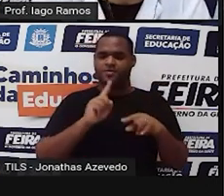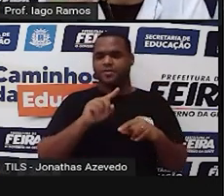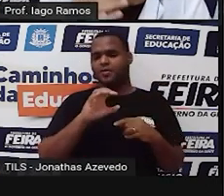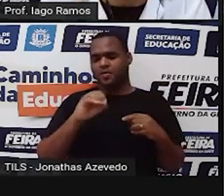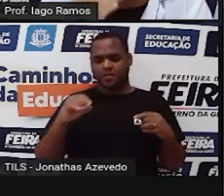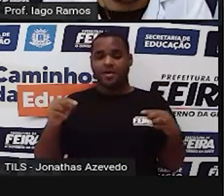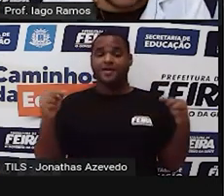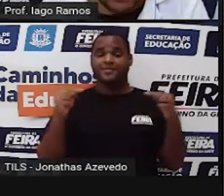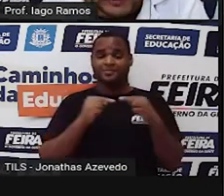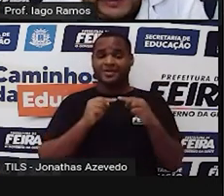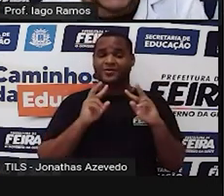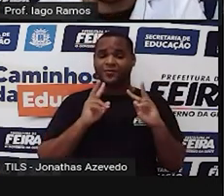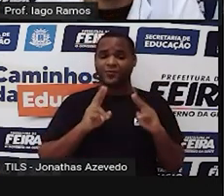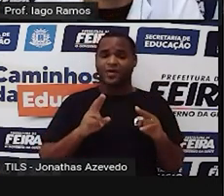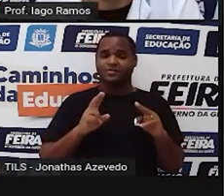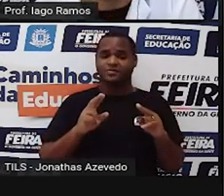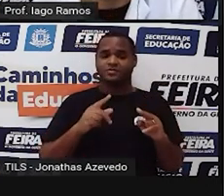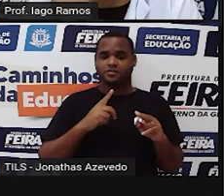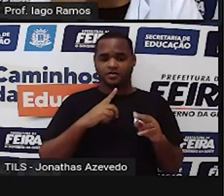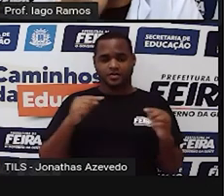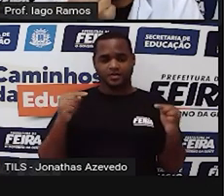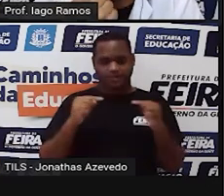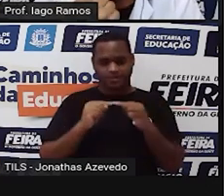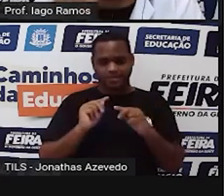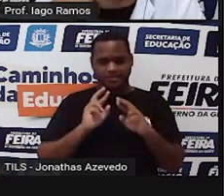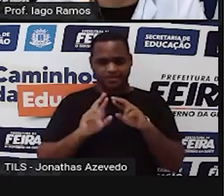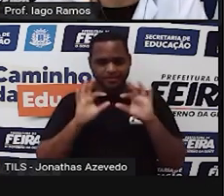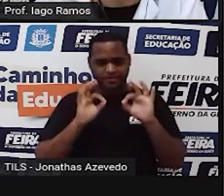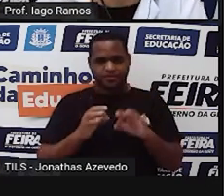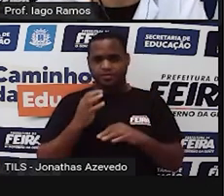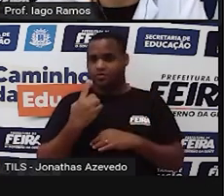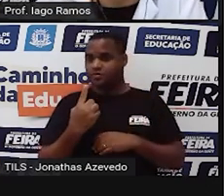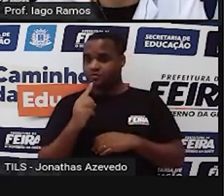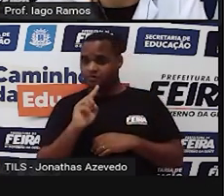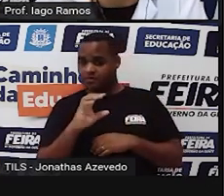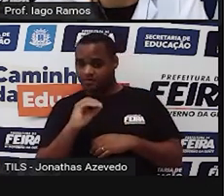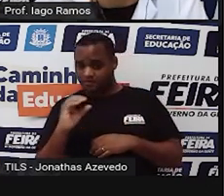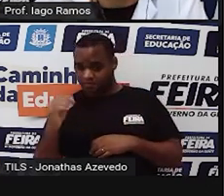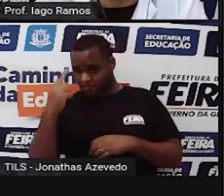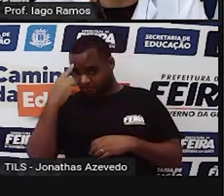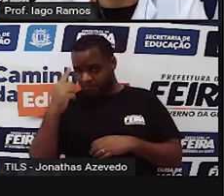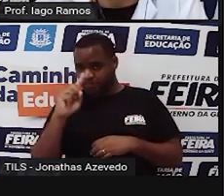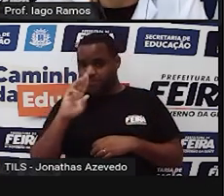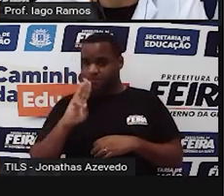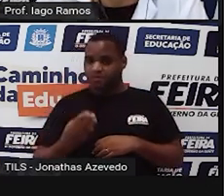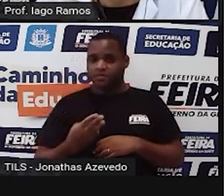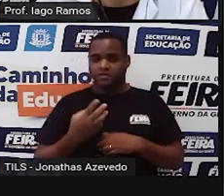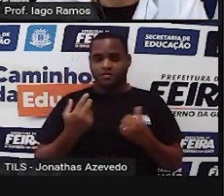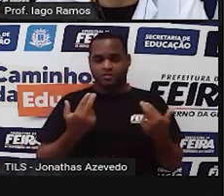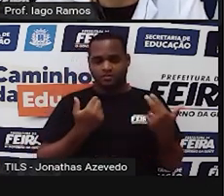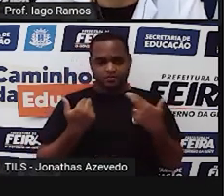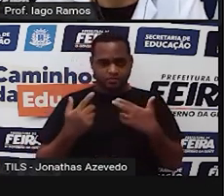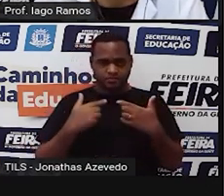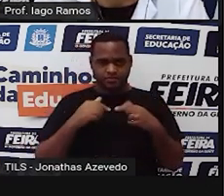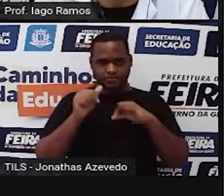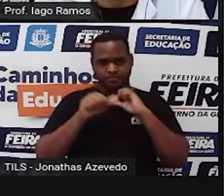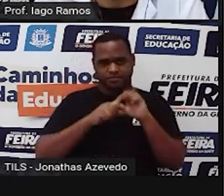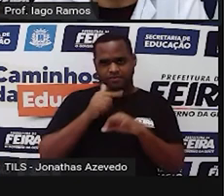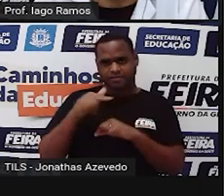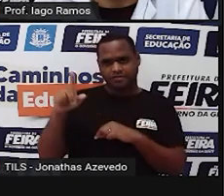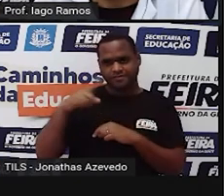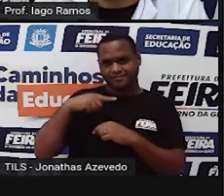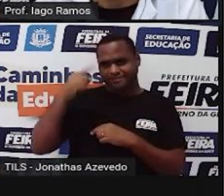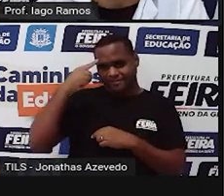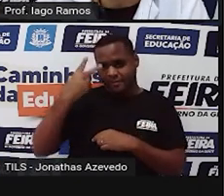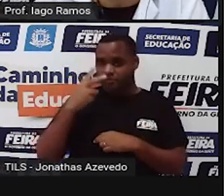é a mesma coisa que multiplicar uma vez por um milhão. Certo? Então, gente pode trocar os